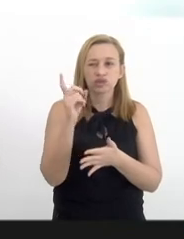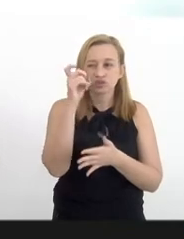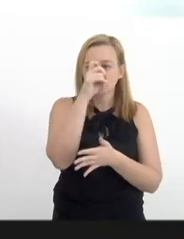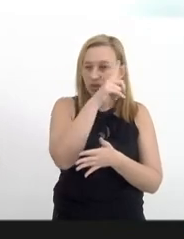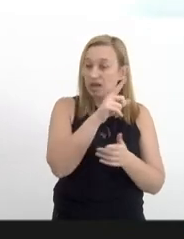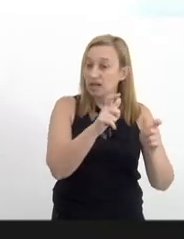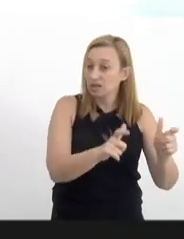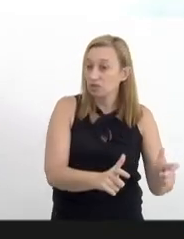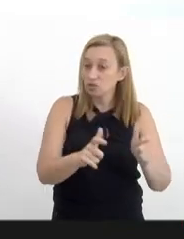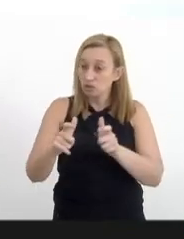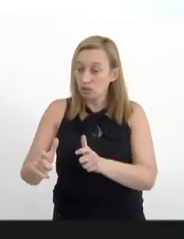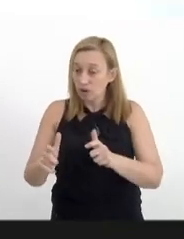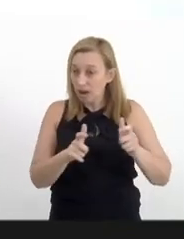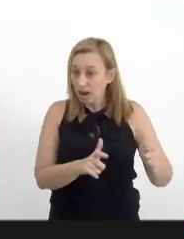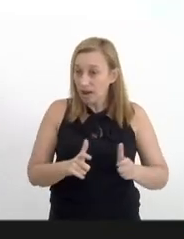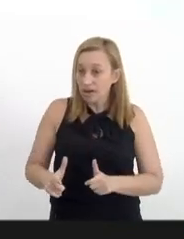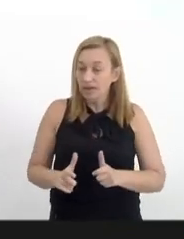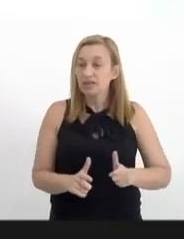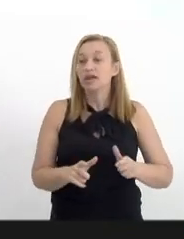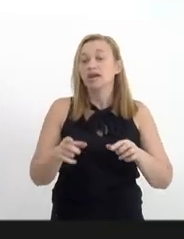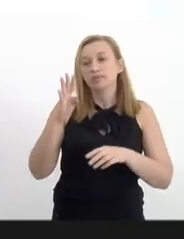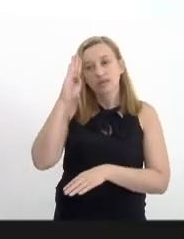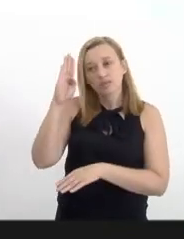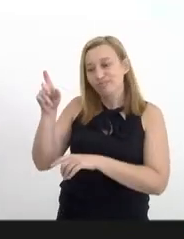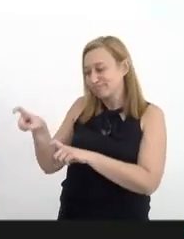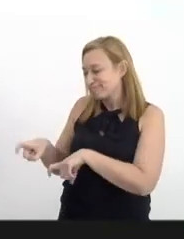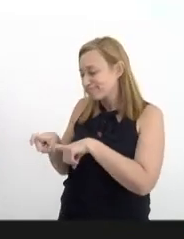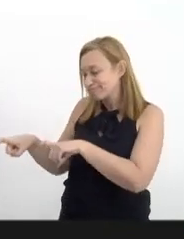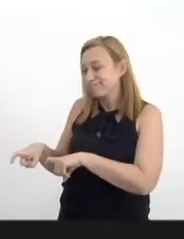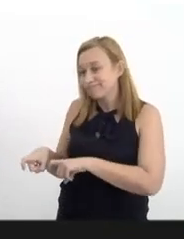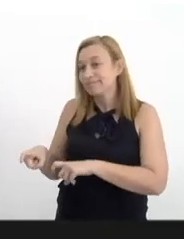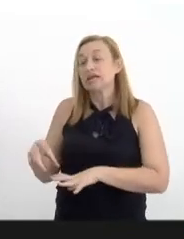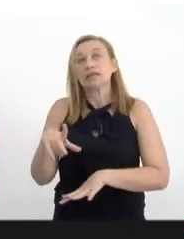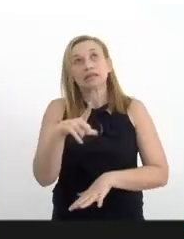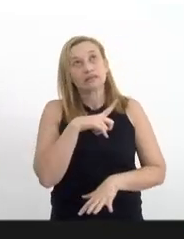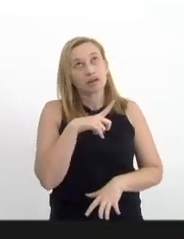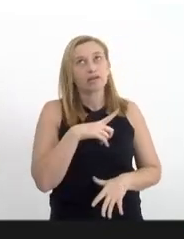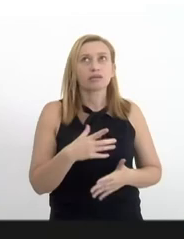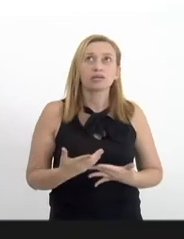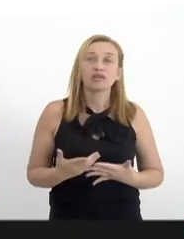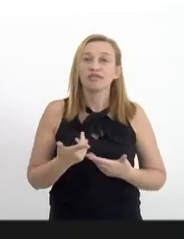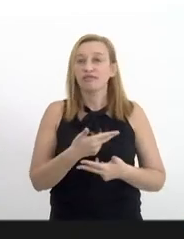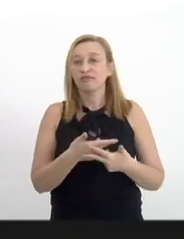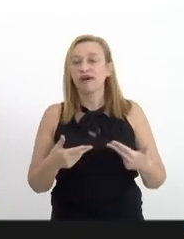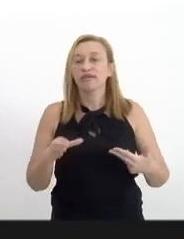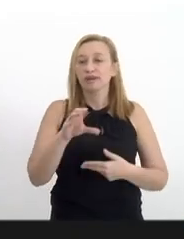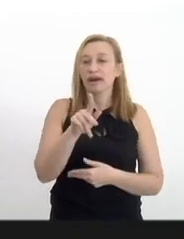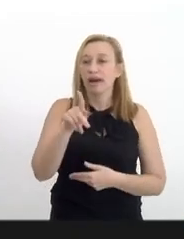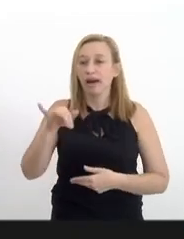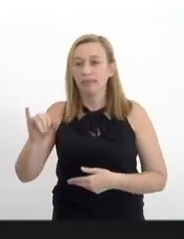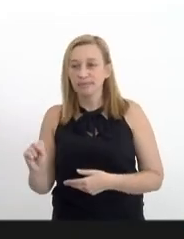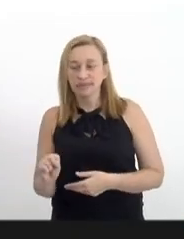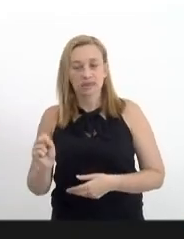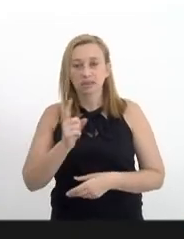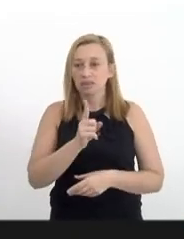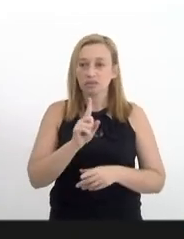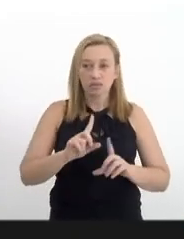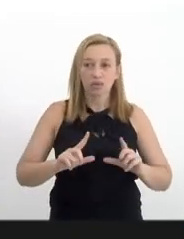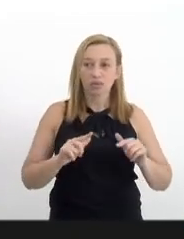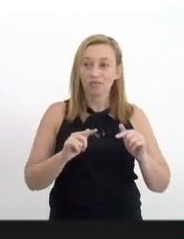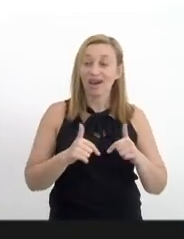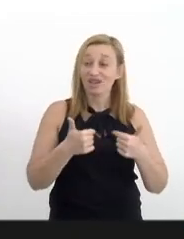rede, especialmente no interior, a gente tem muitos CAPs que não estão funcionando